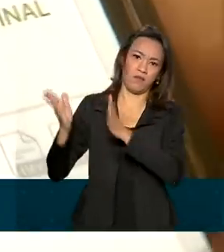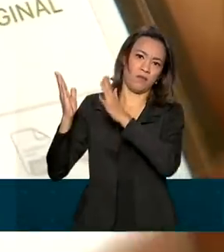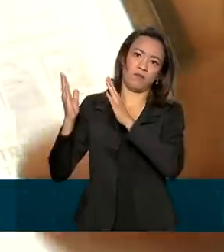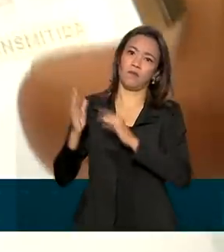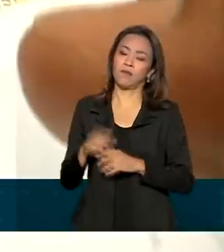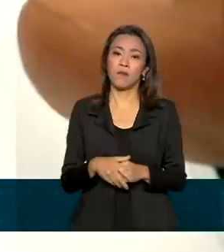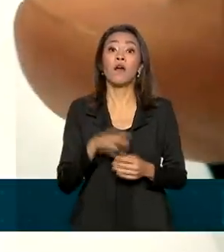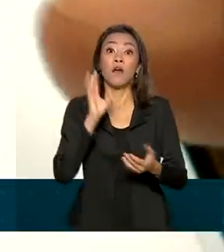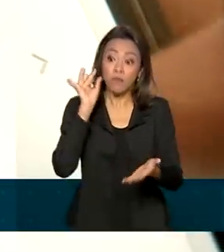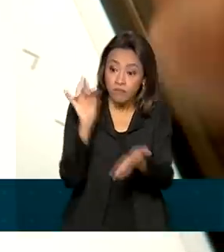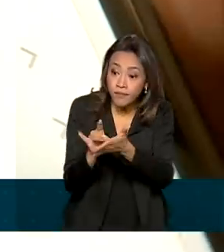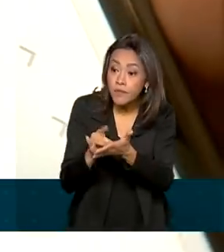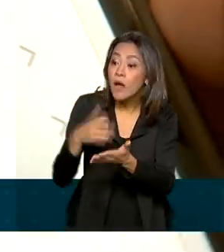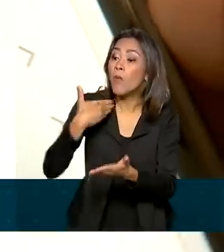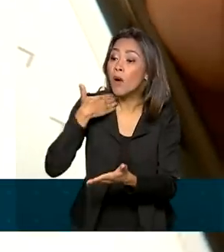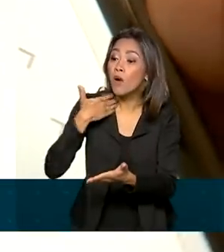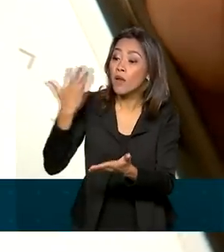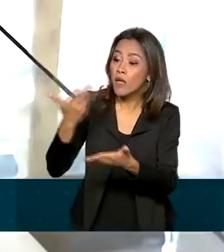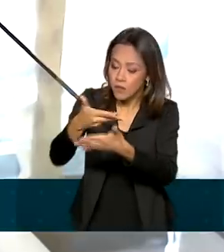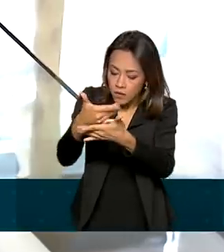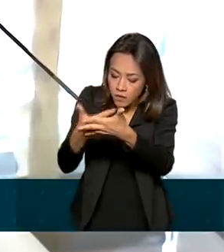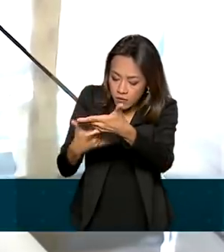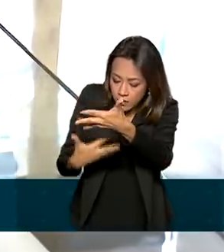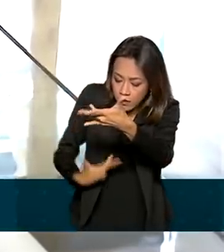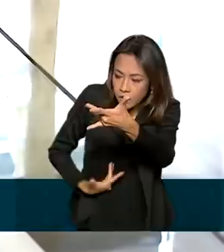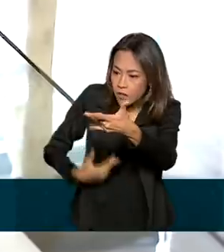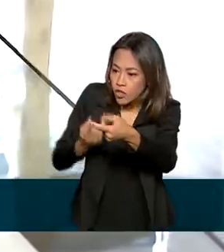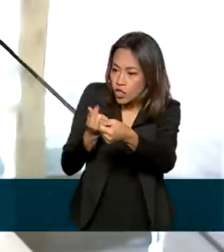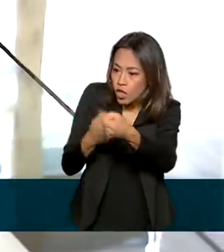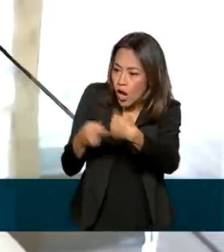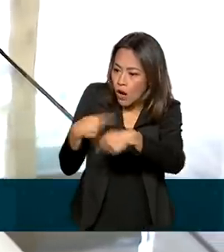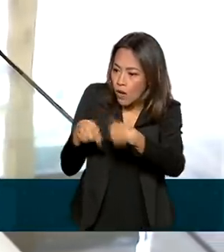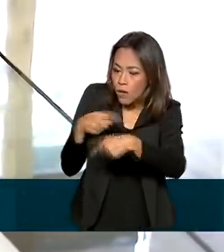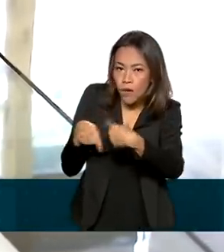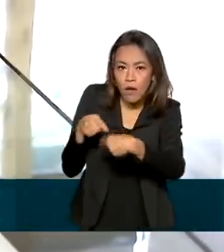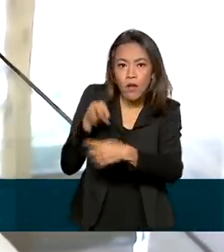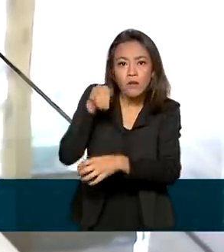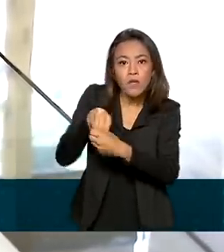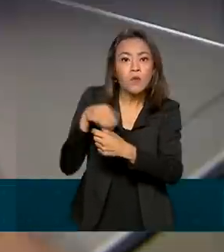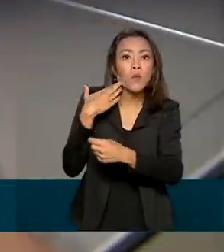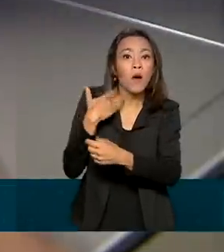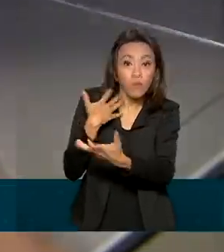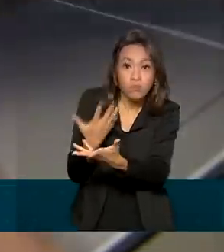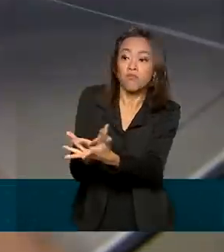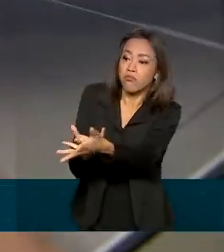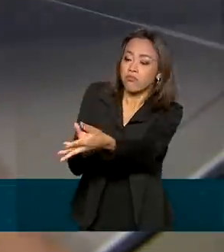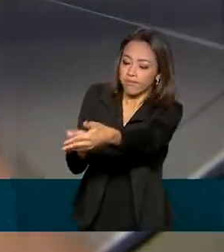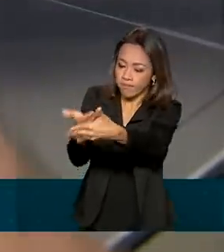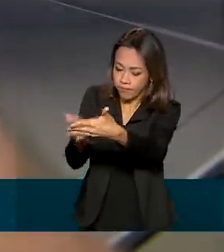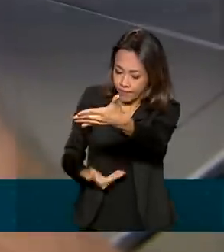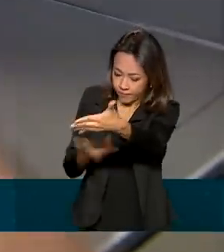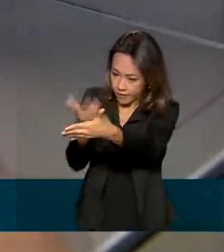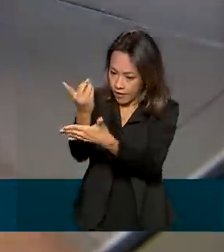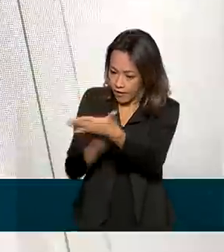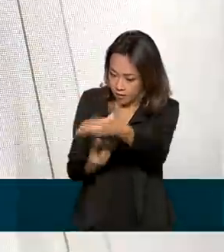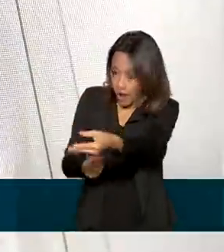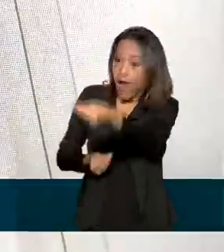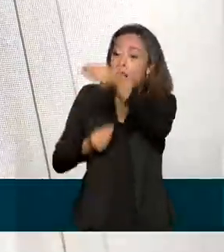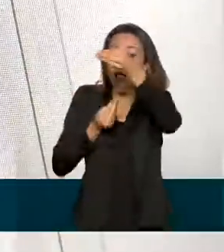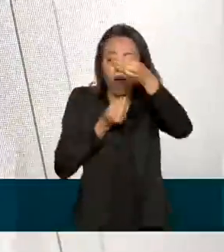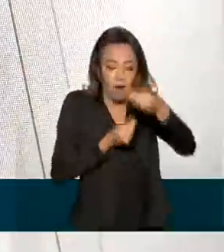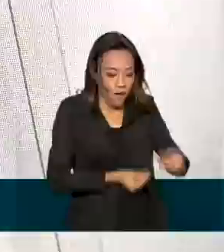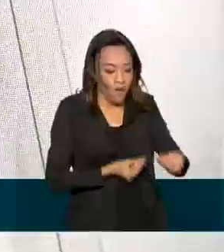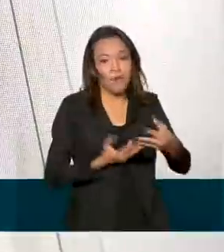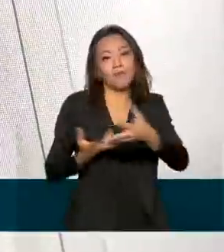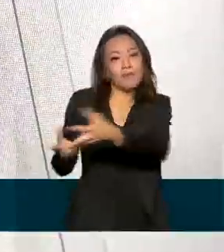solicitem o informe do banco. Há sempre movimentações que o banco fornecem de informações à